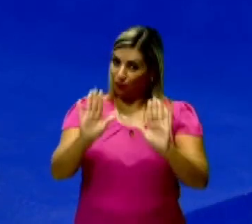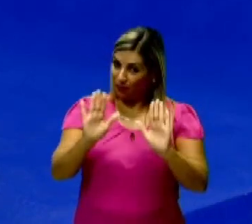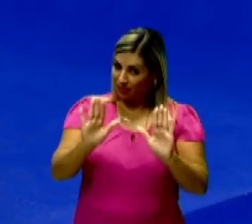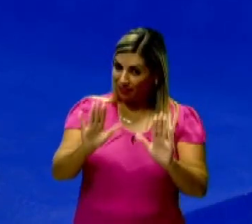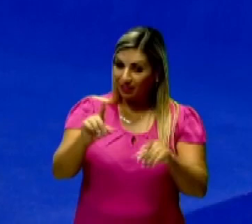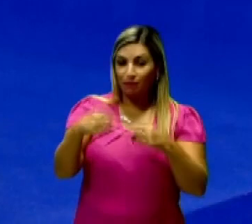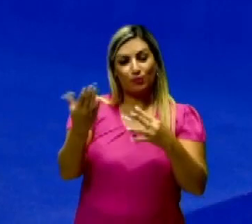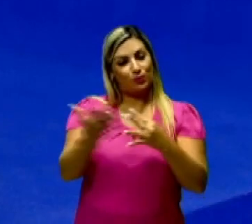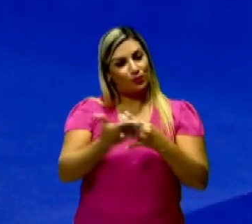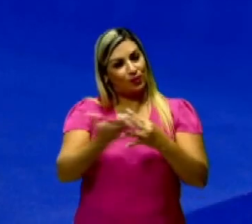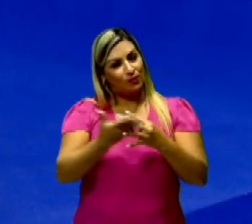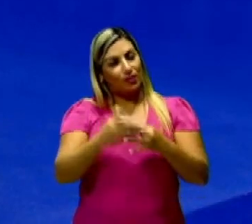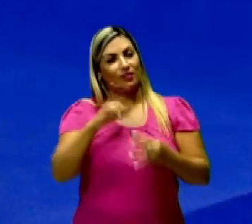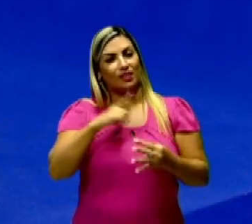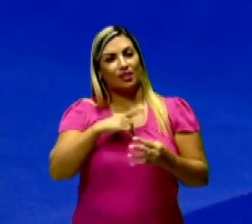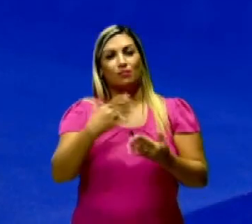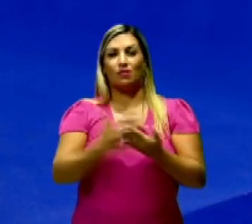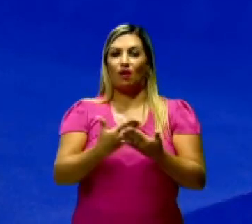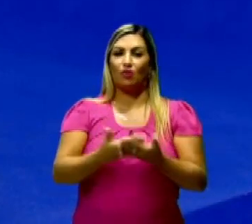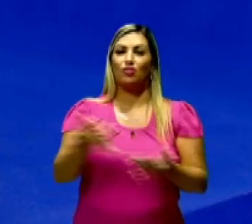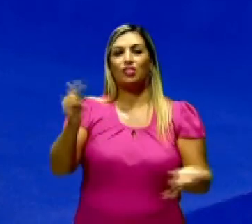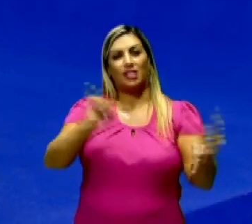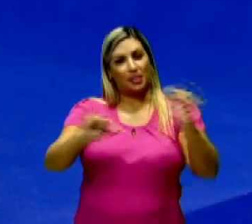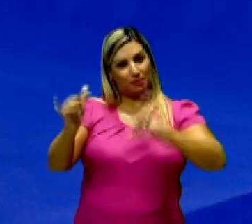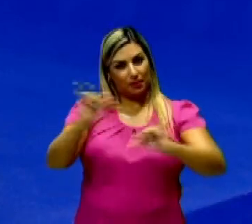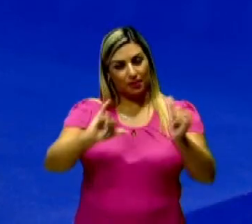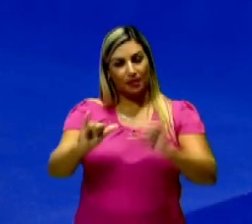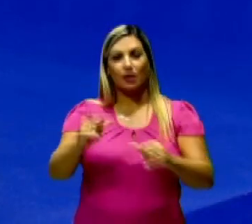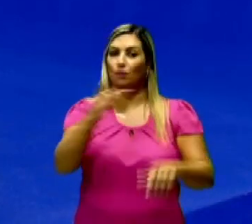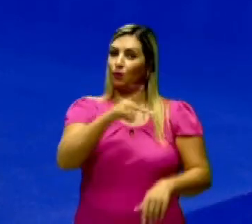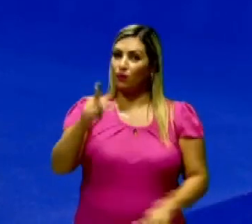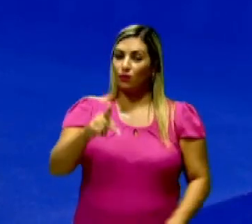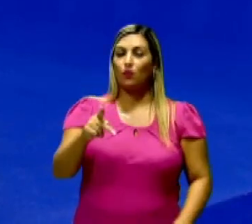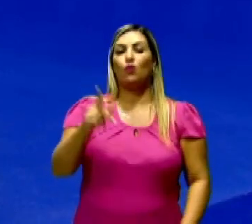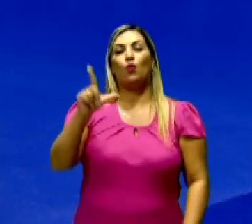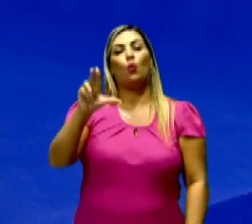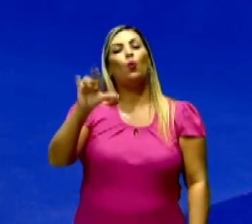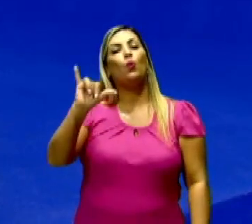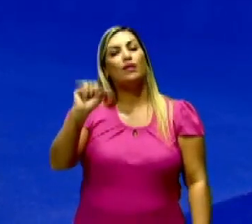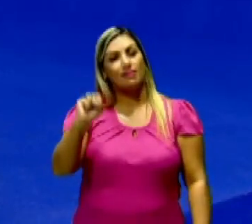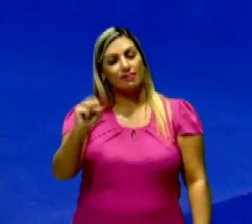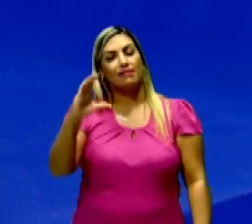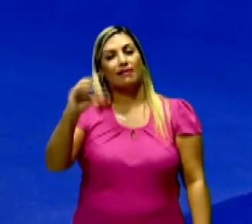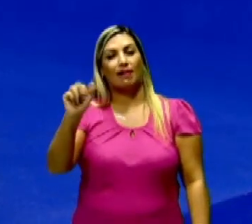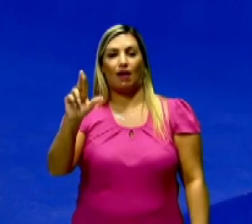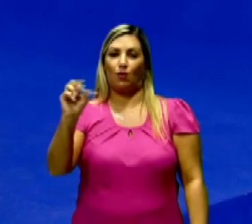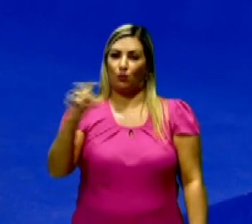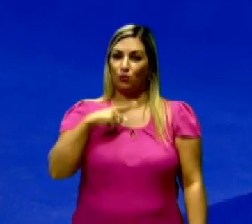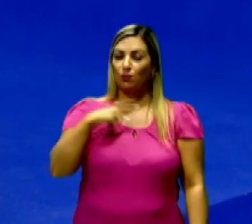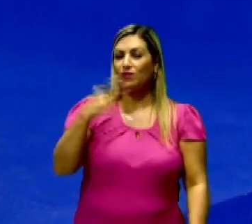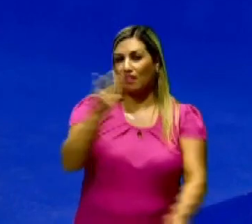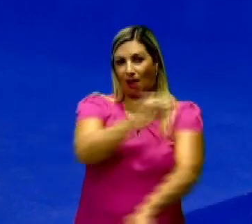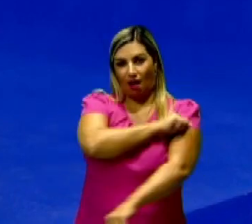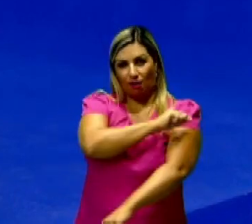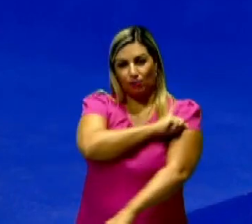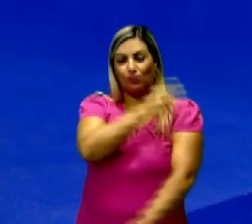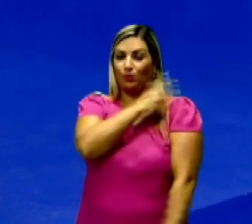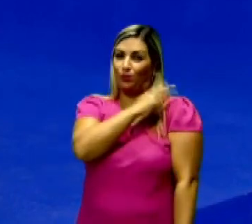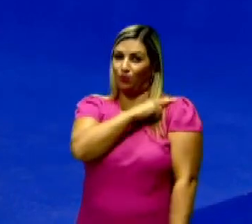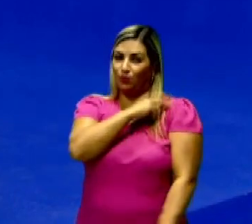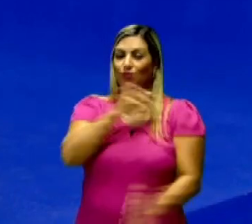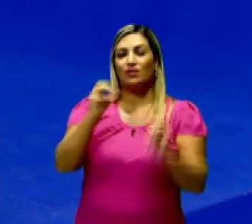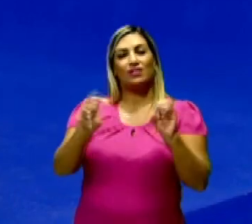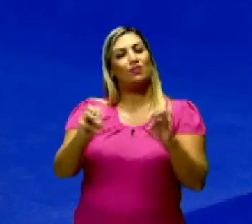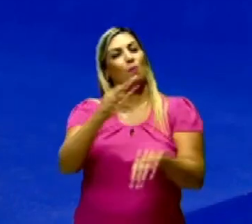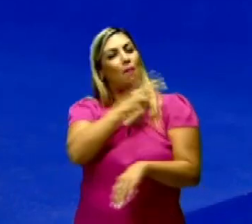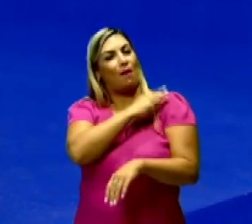saiam daí, pois após o intervalo, nós teremos a aula de Química, com o professor Luiz Carlos. Para você que é estudante da segunda série